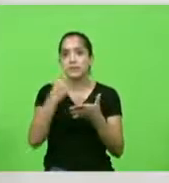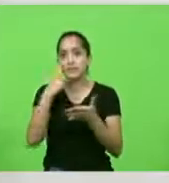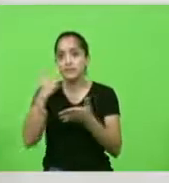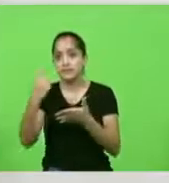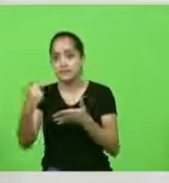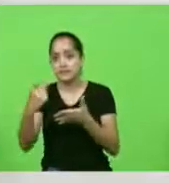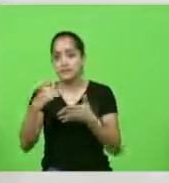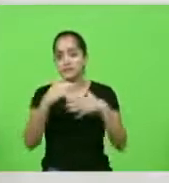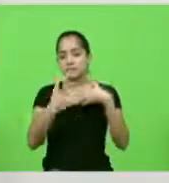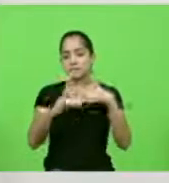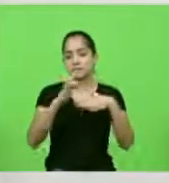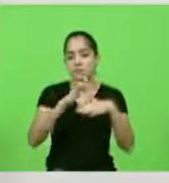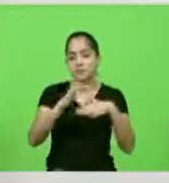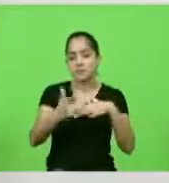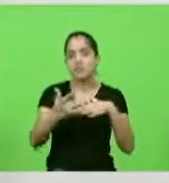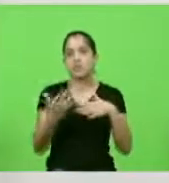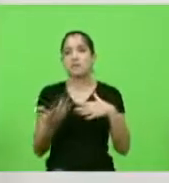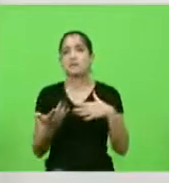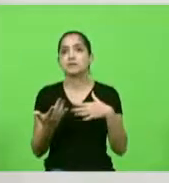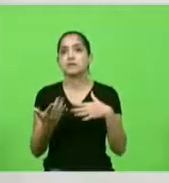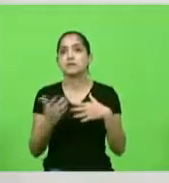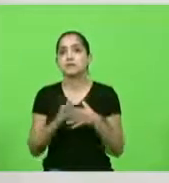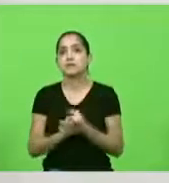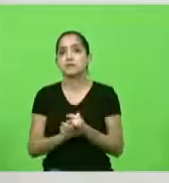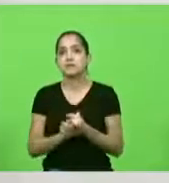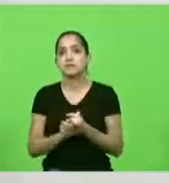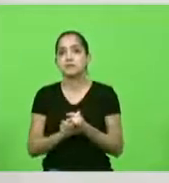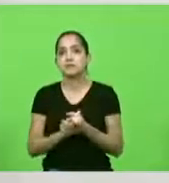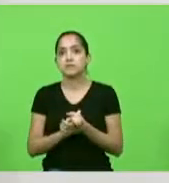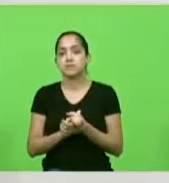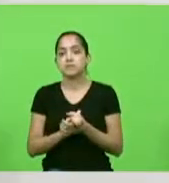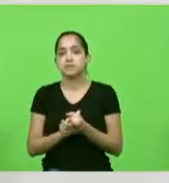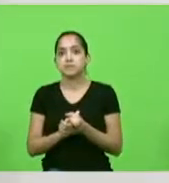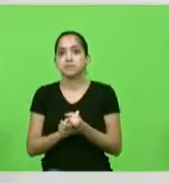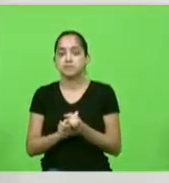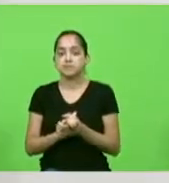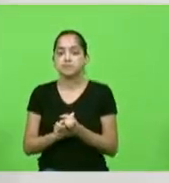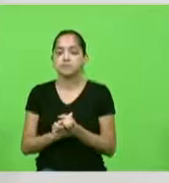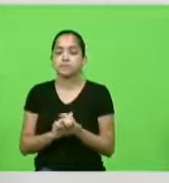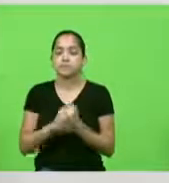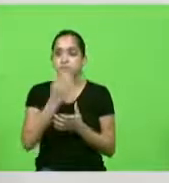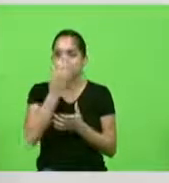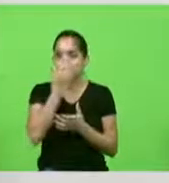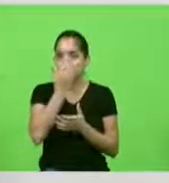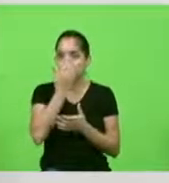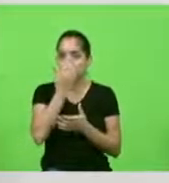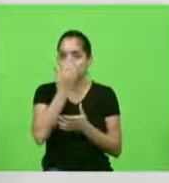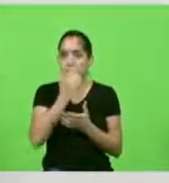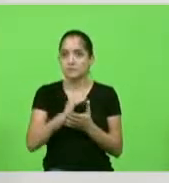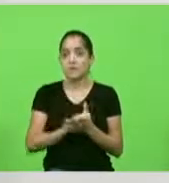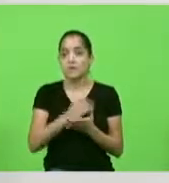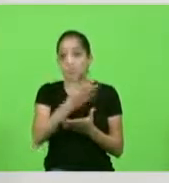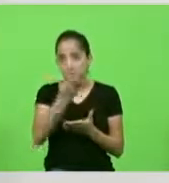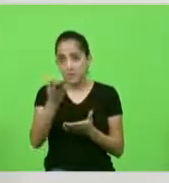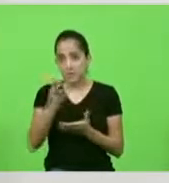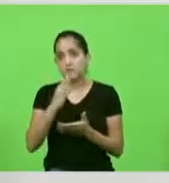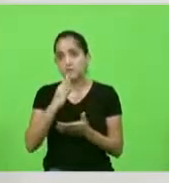redes sociais e jogar para a torcida. mas quem me conhece